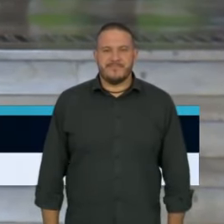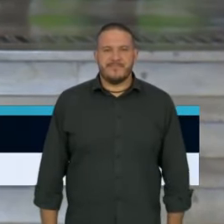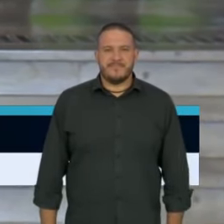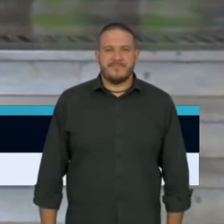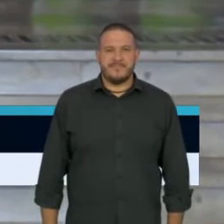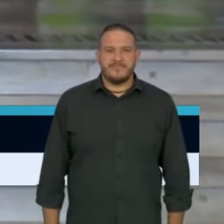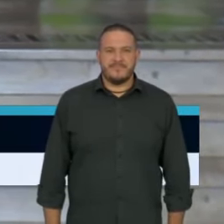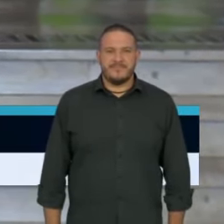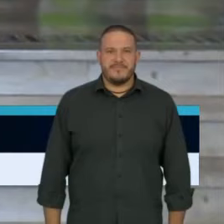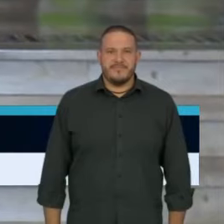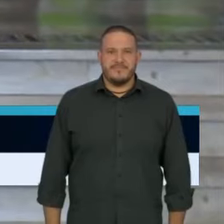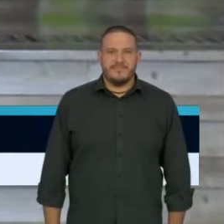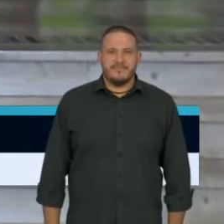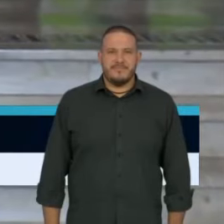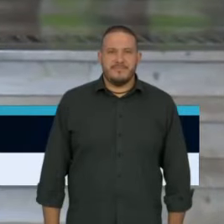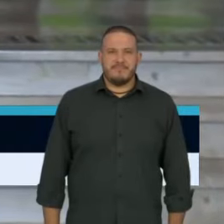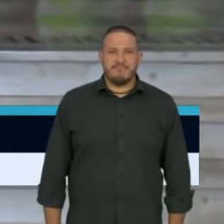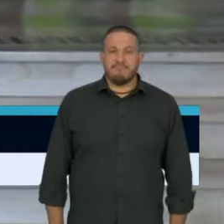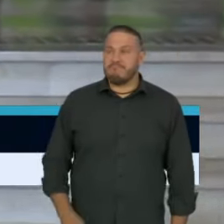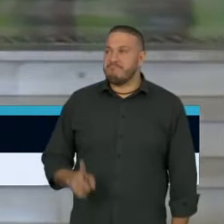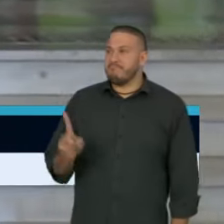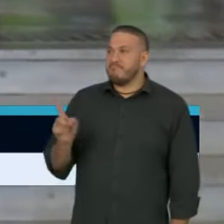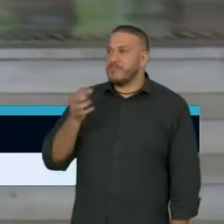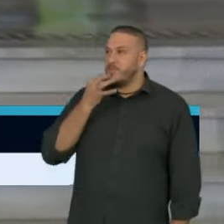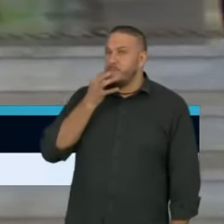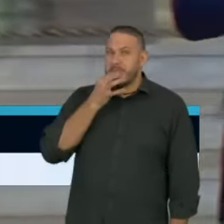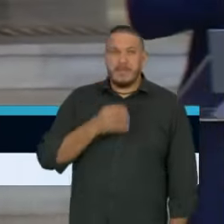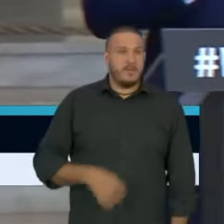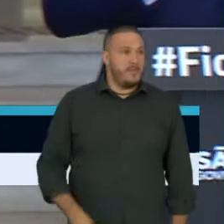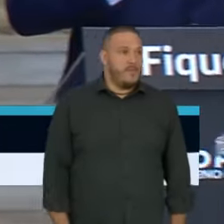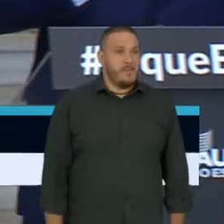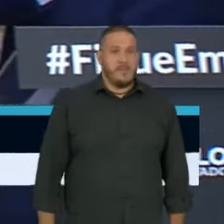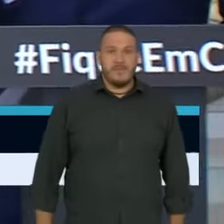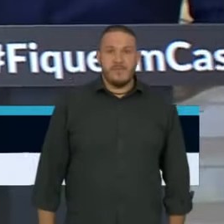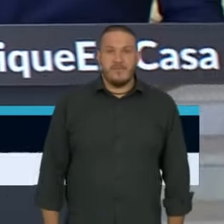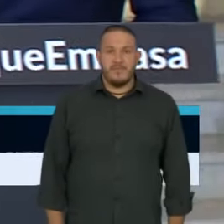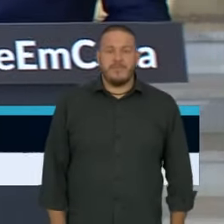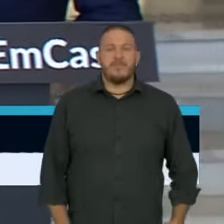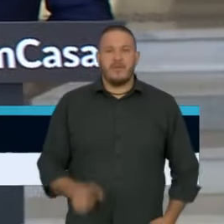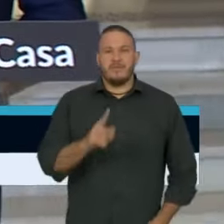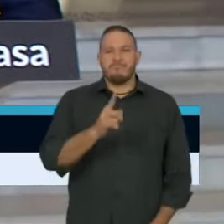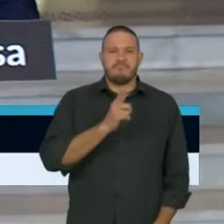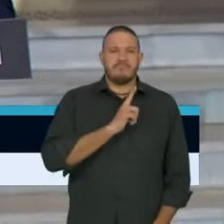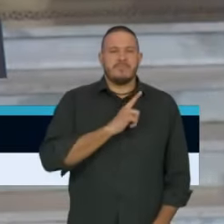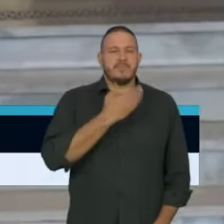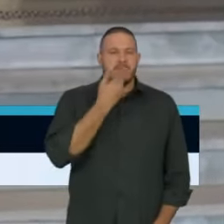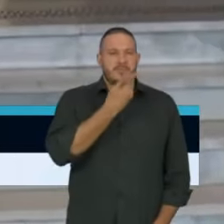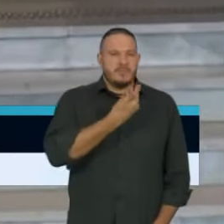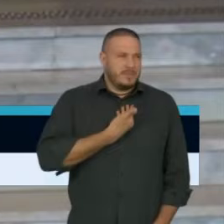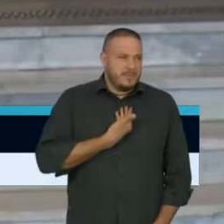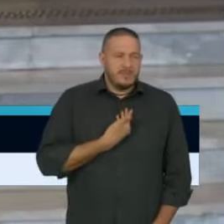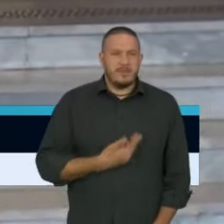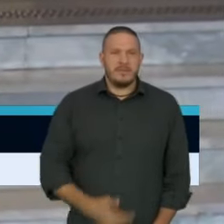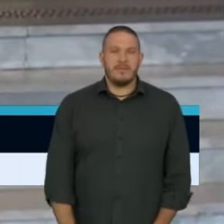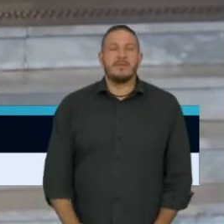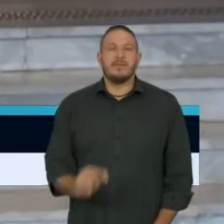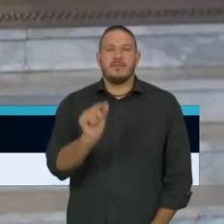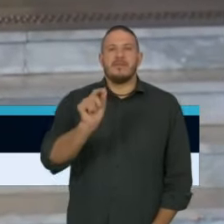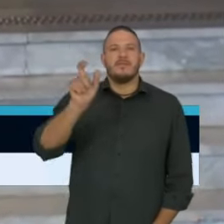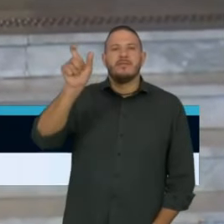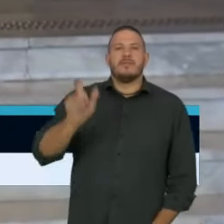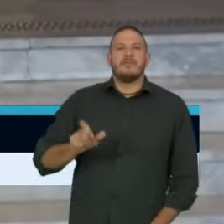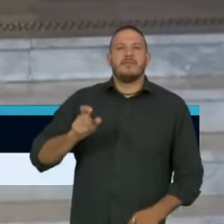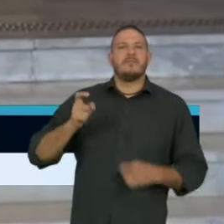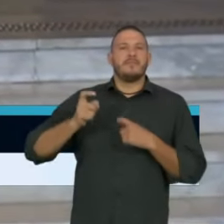Bem, algum comentário? Doutor Davi, por favor. Acaba de chegar uma solicitação, governador, de médicos e